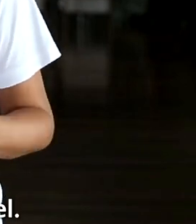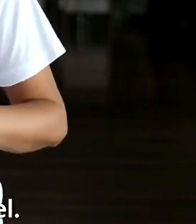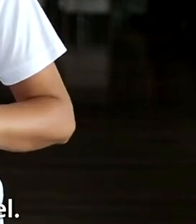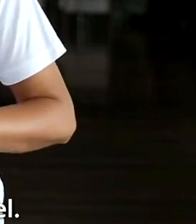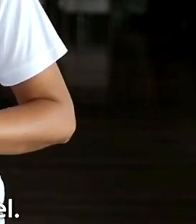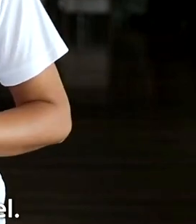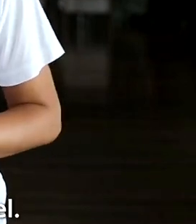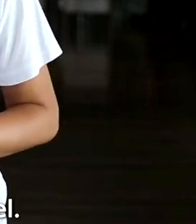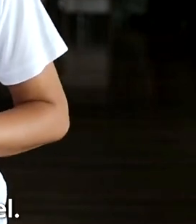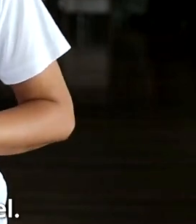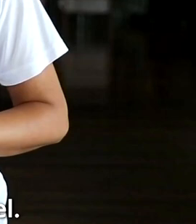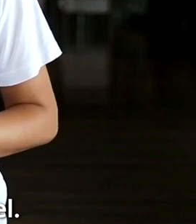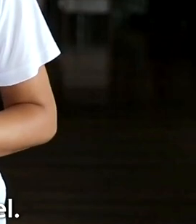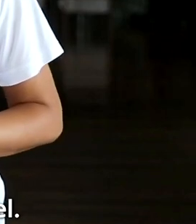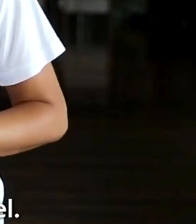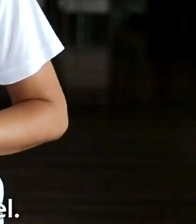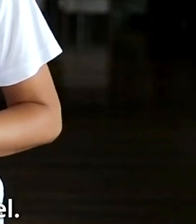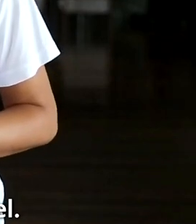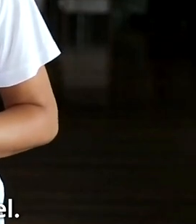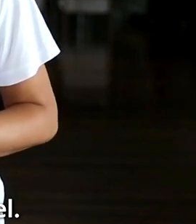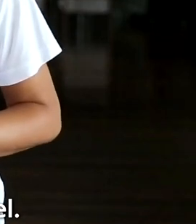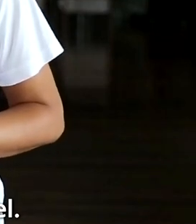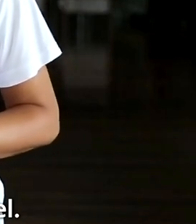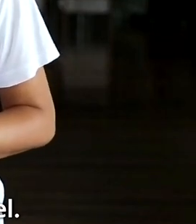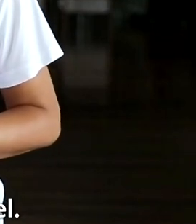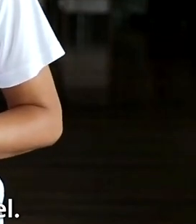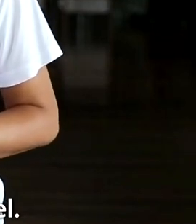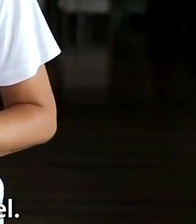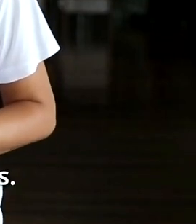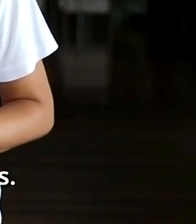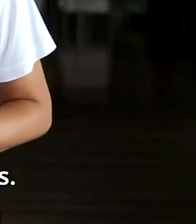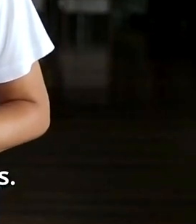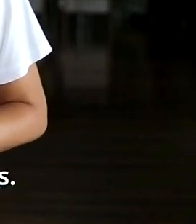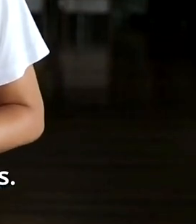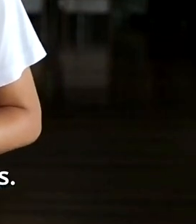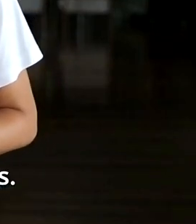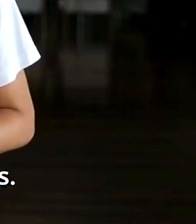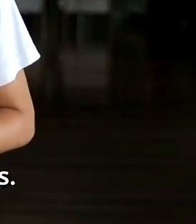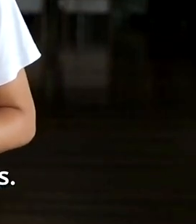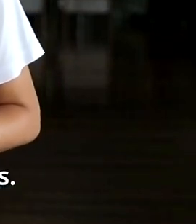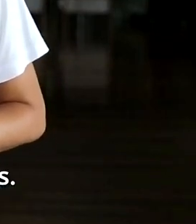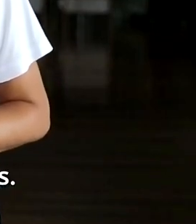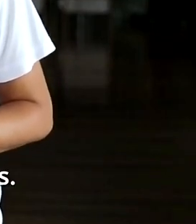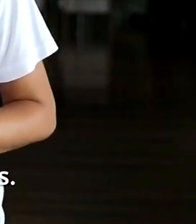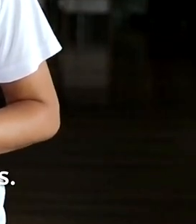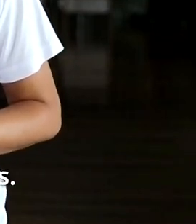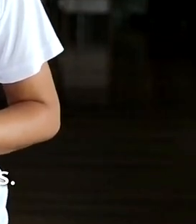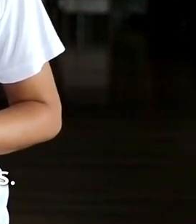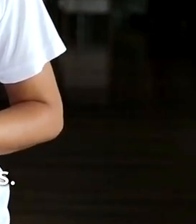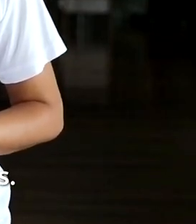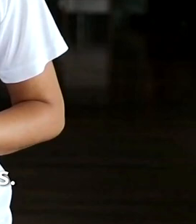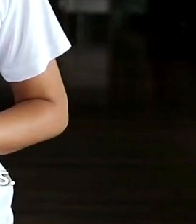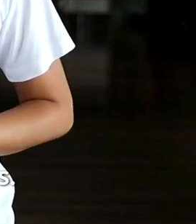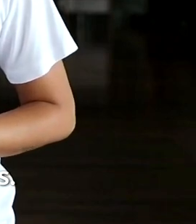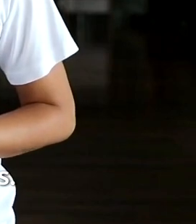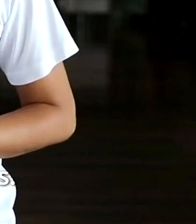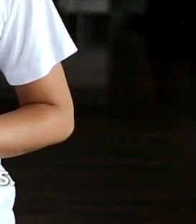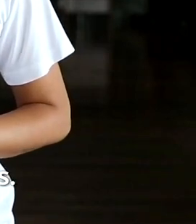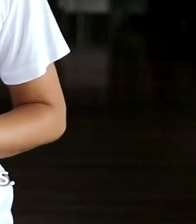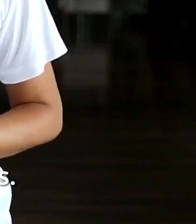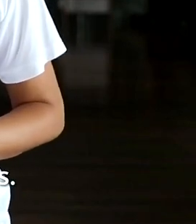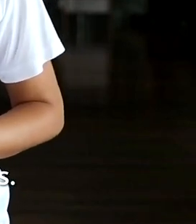plena e com a garantia do direito ao desenvolvimento saudável. Vamos cuidar de nossas crianças e adolescentes.